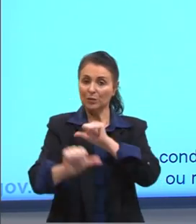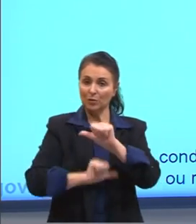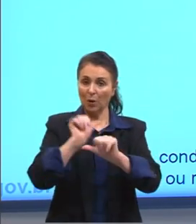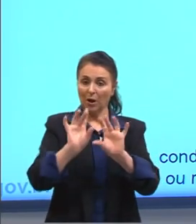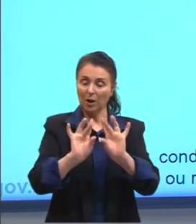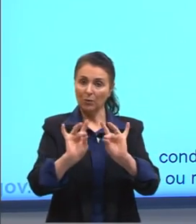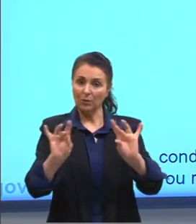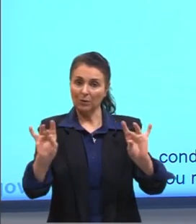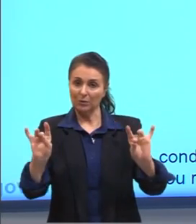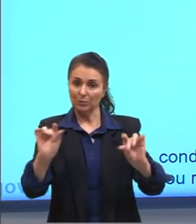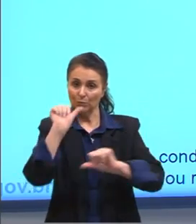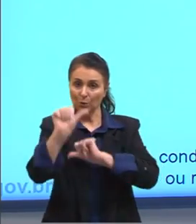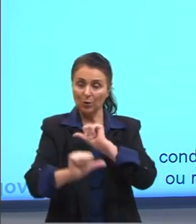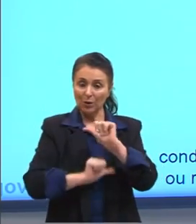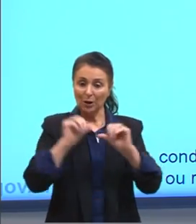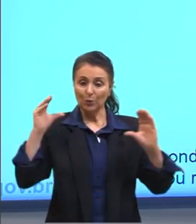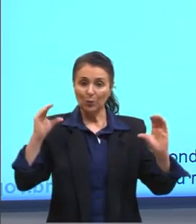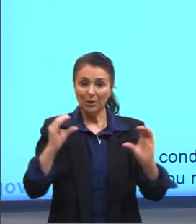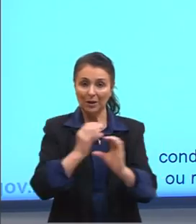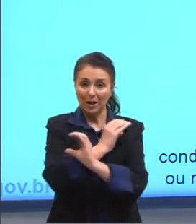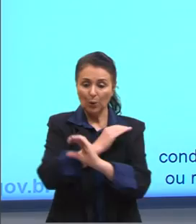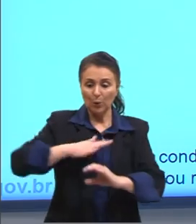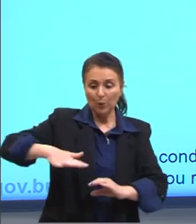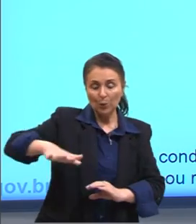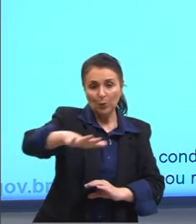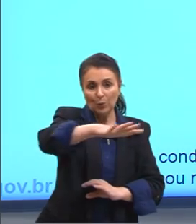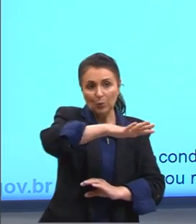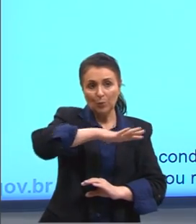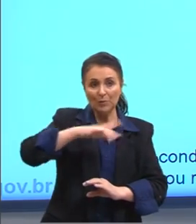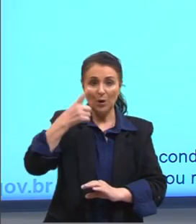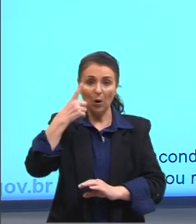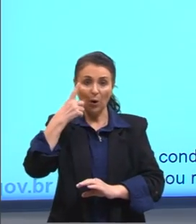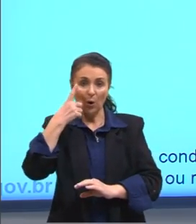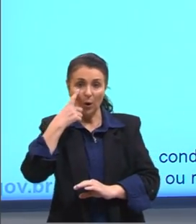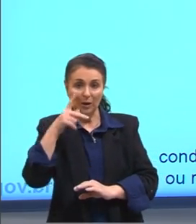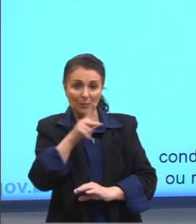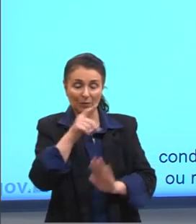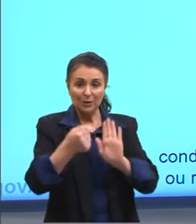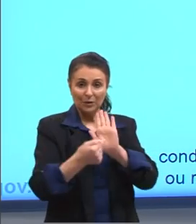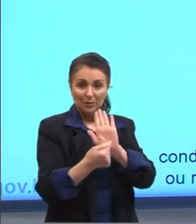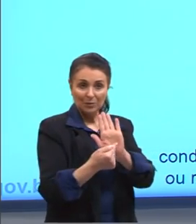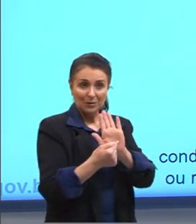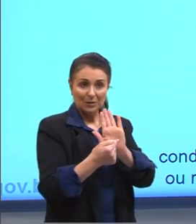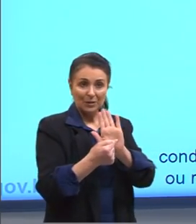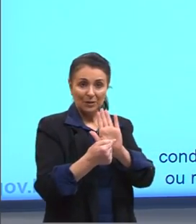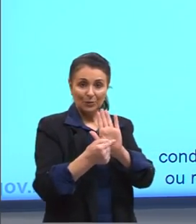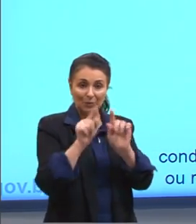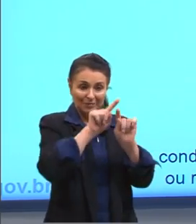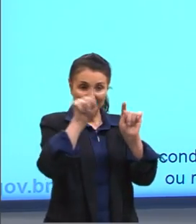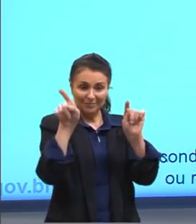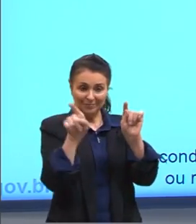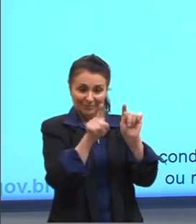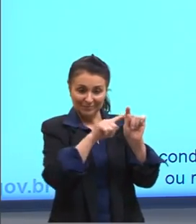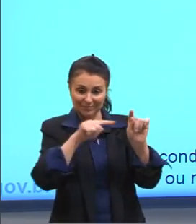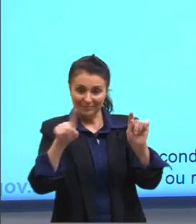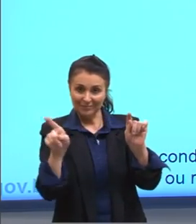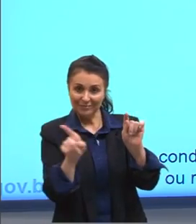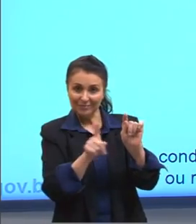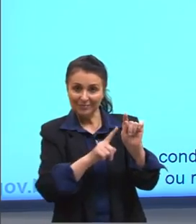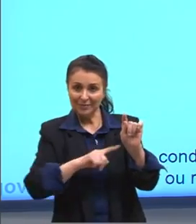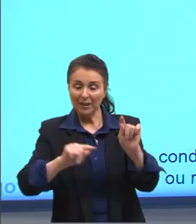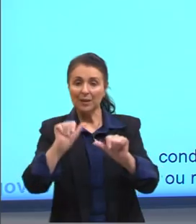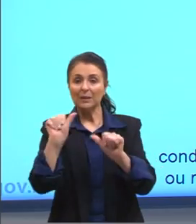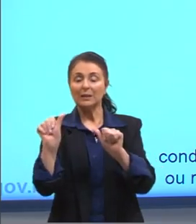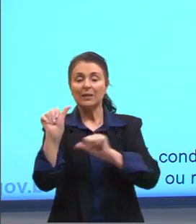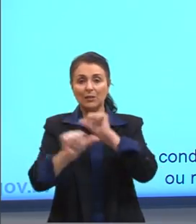com o ambiente. Então, pessoal, vejam que nessa parte aqui da geladeira, É onde acontece essa transformação de gás para líquido.